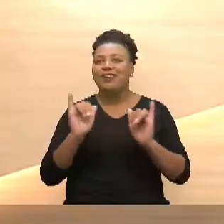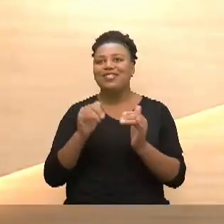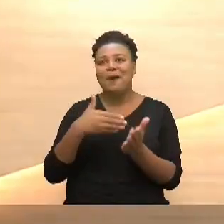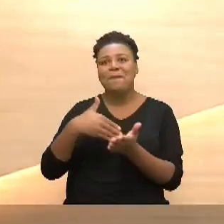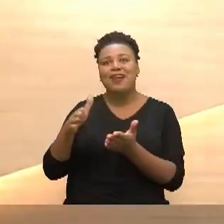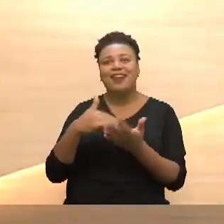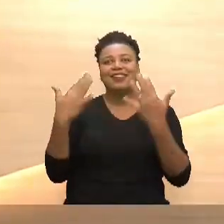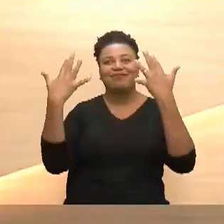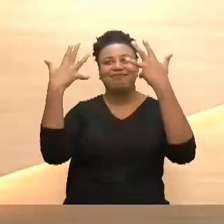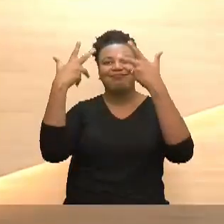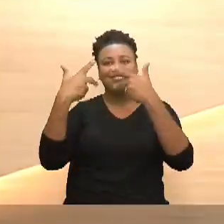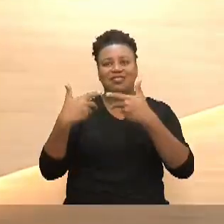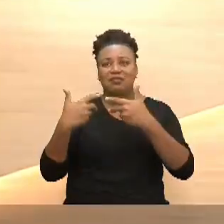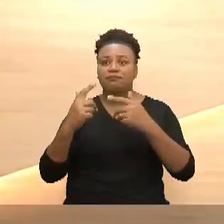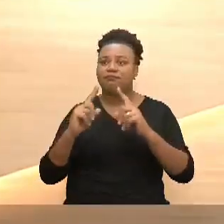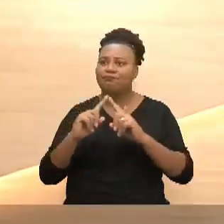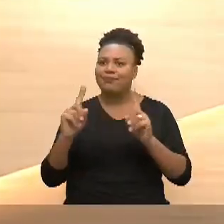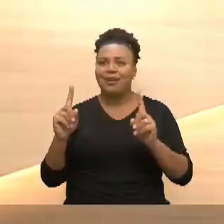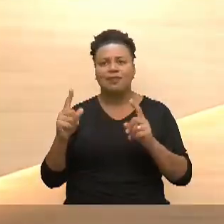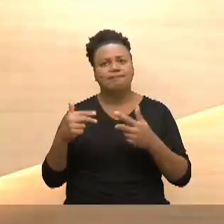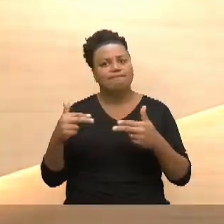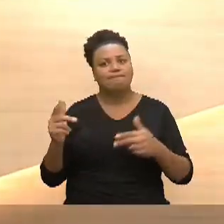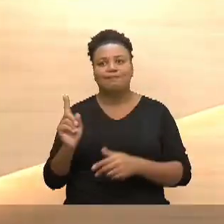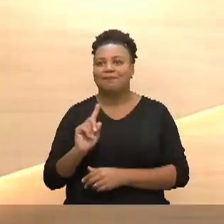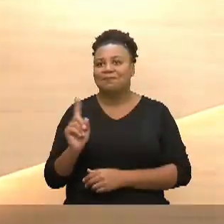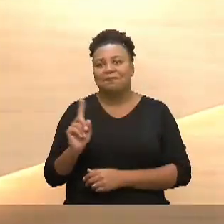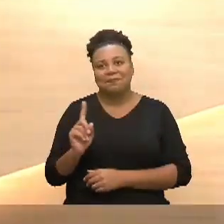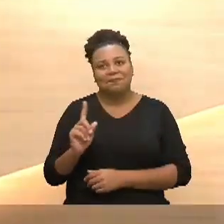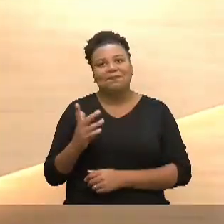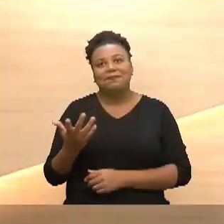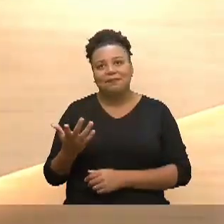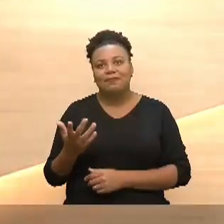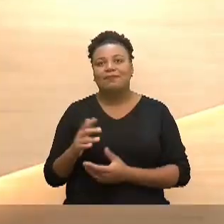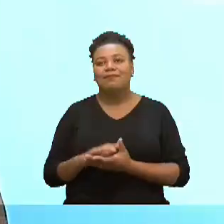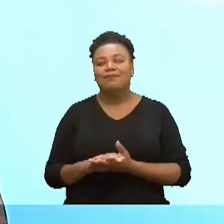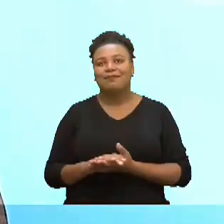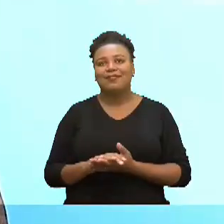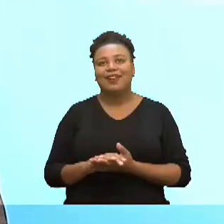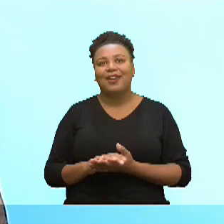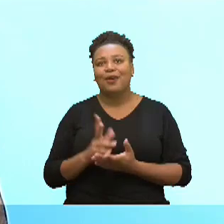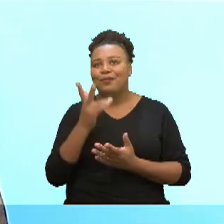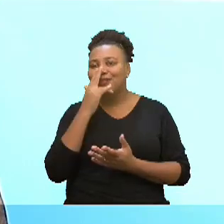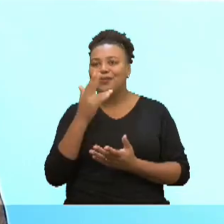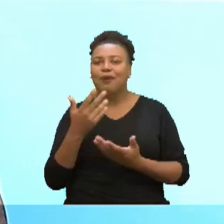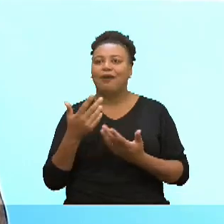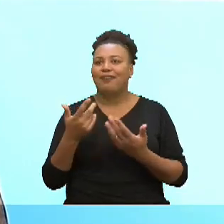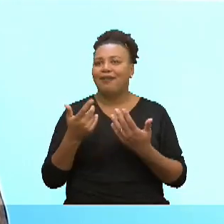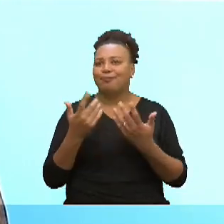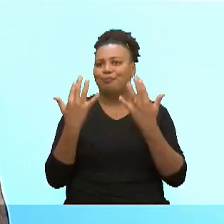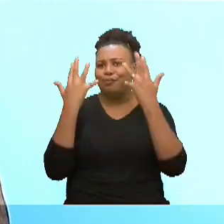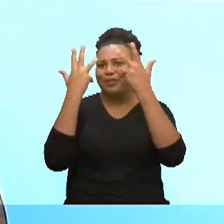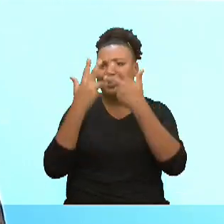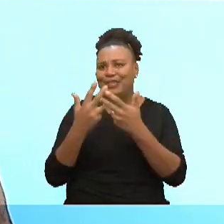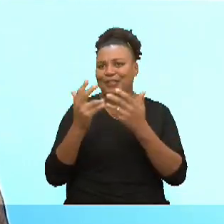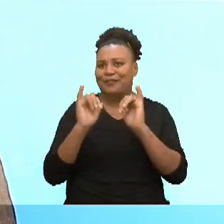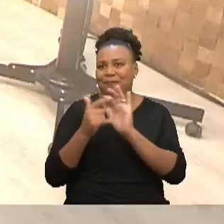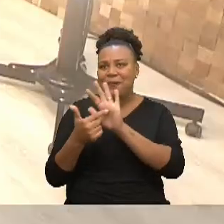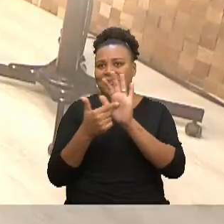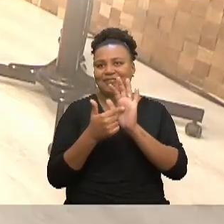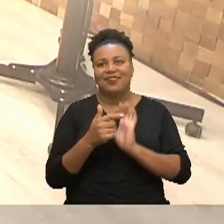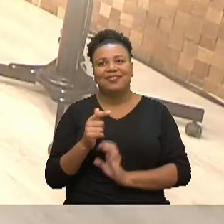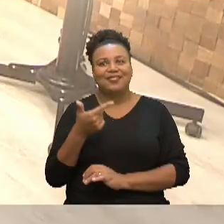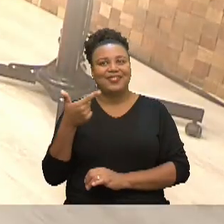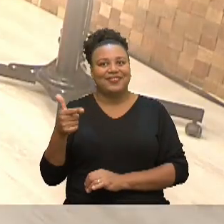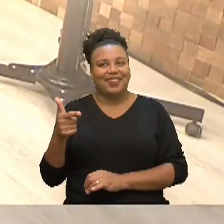imaginava só que as coisas não aconteceram assim sim comercial de margarina não existe só é só